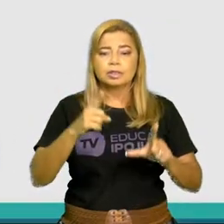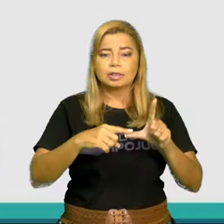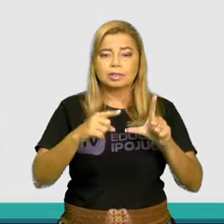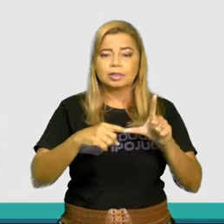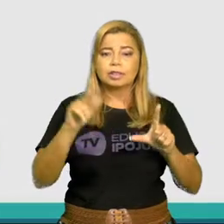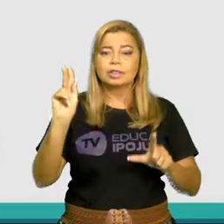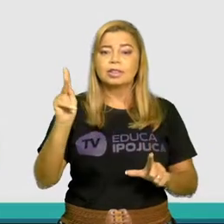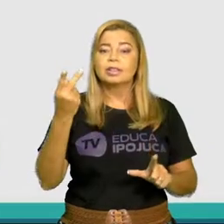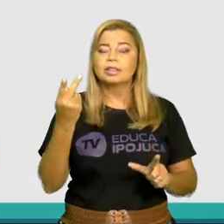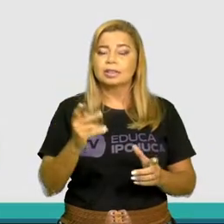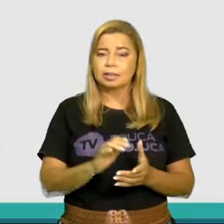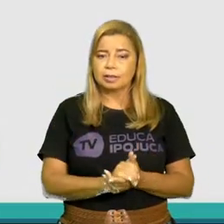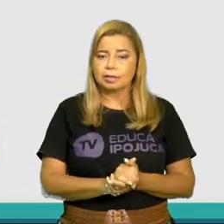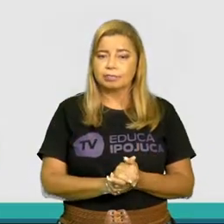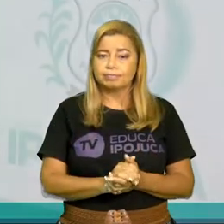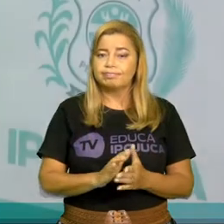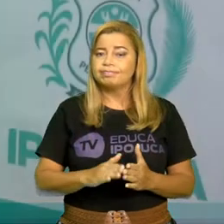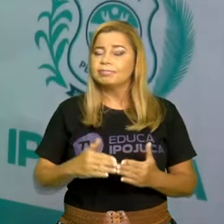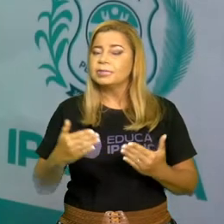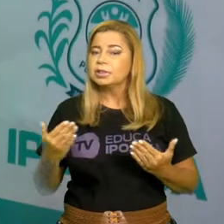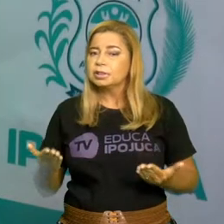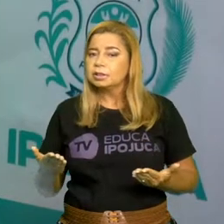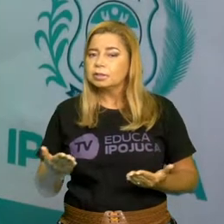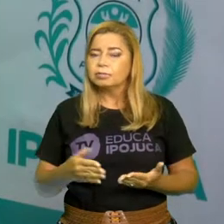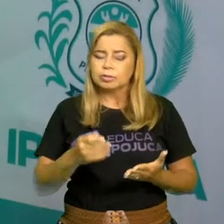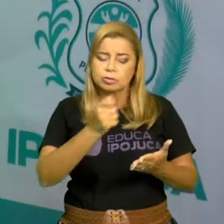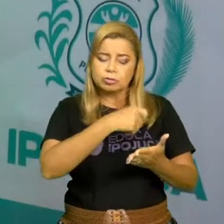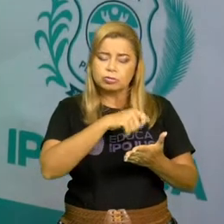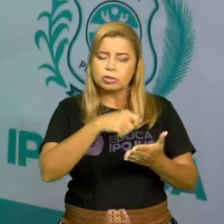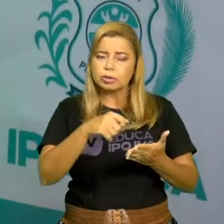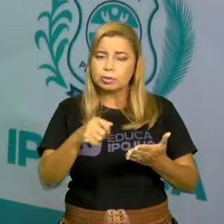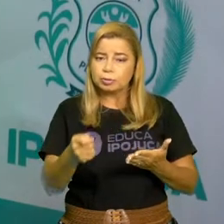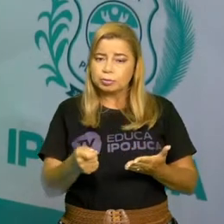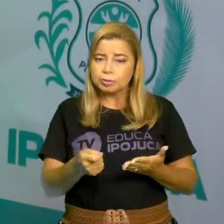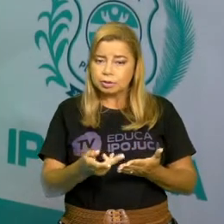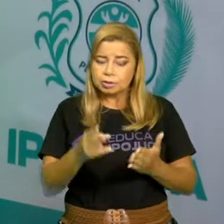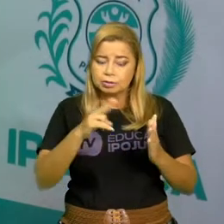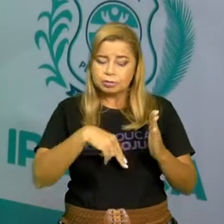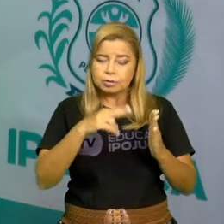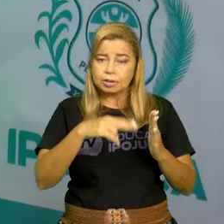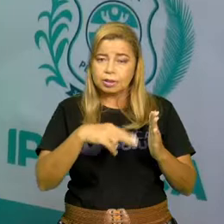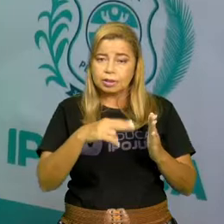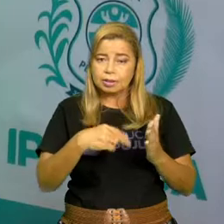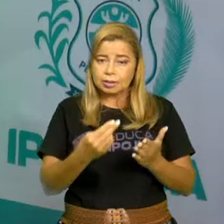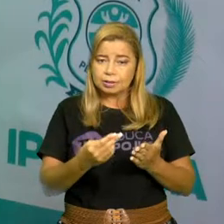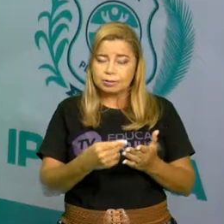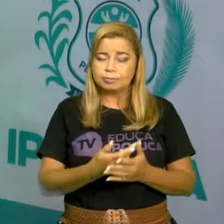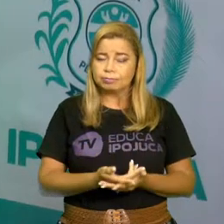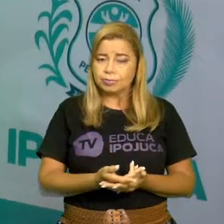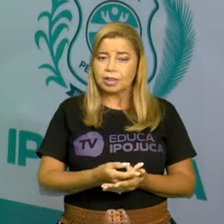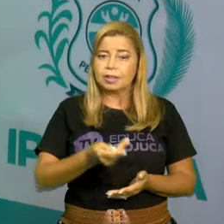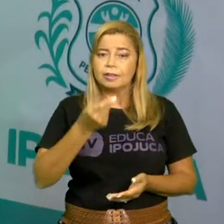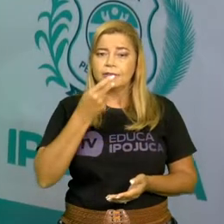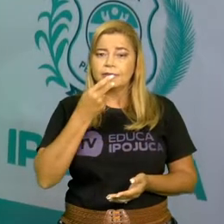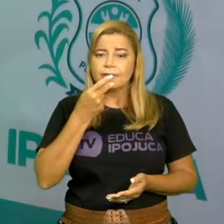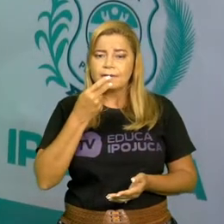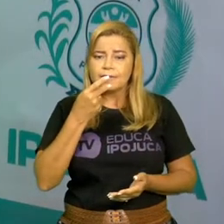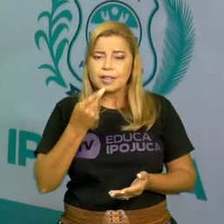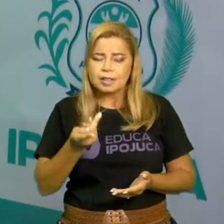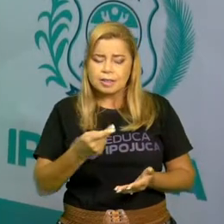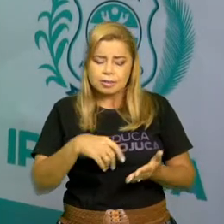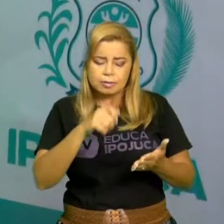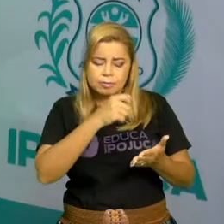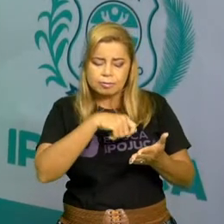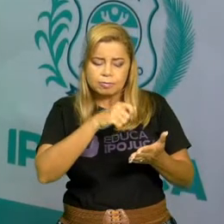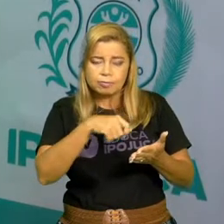está copiando, está lendo, está fazendo um ditado e a gente, a professora diz, pronuncia uma